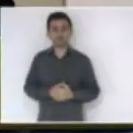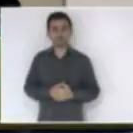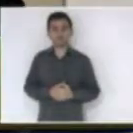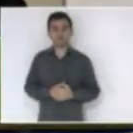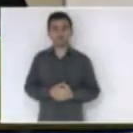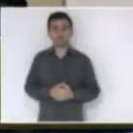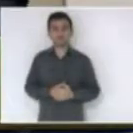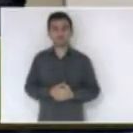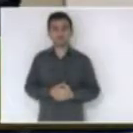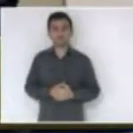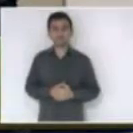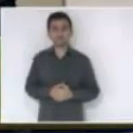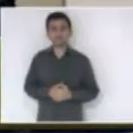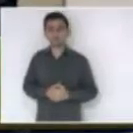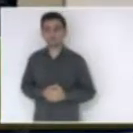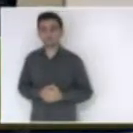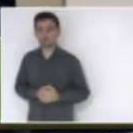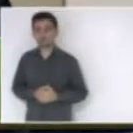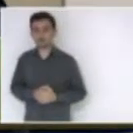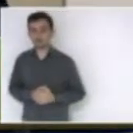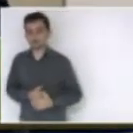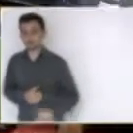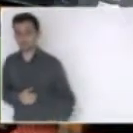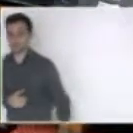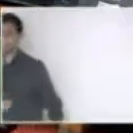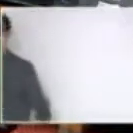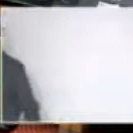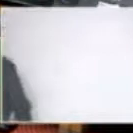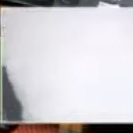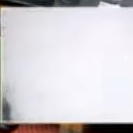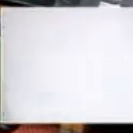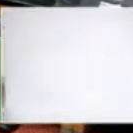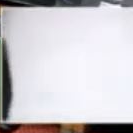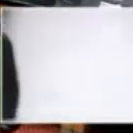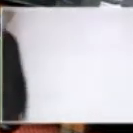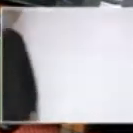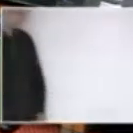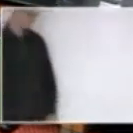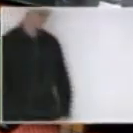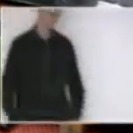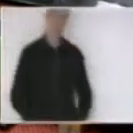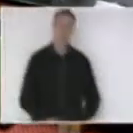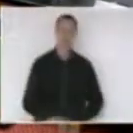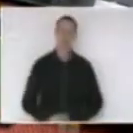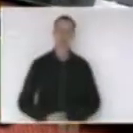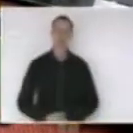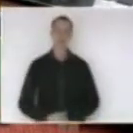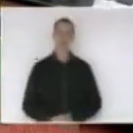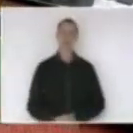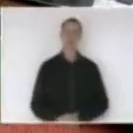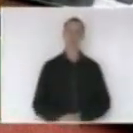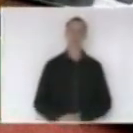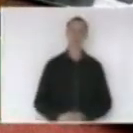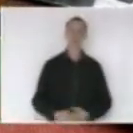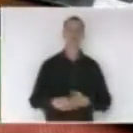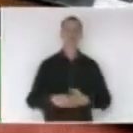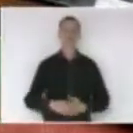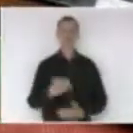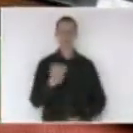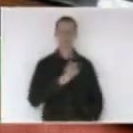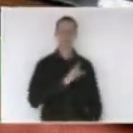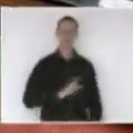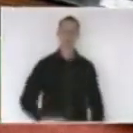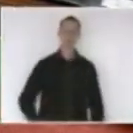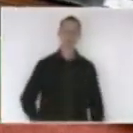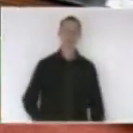uma palavra ao deputado Altair Silva quero agradecer senhor presidente antes de falar sobre o tema Selesc eu